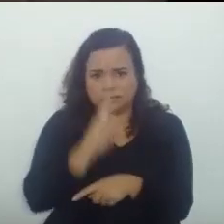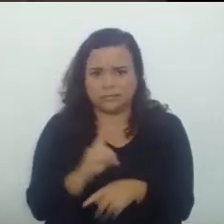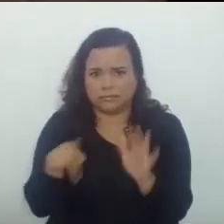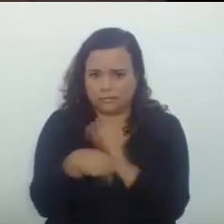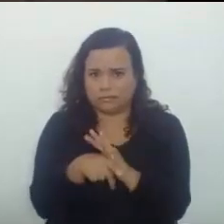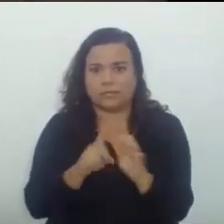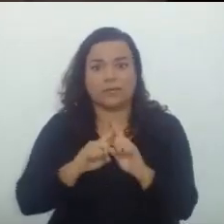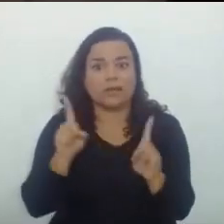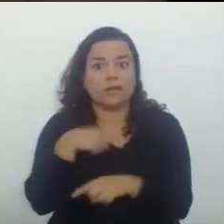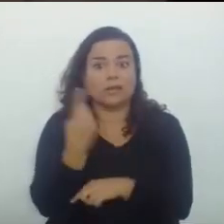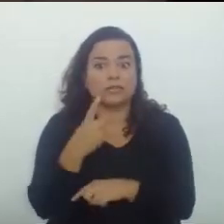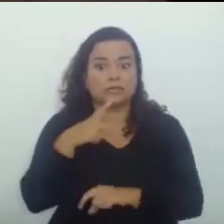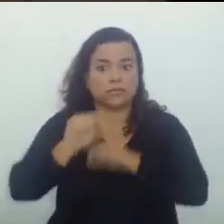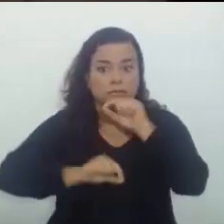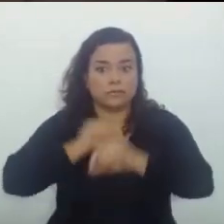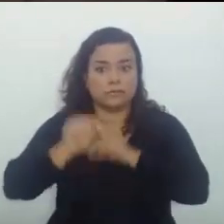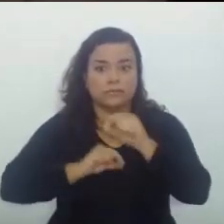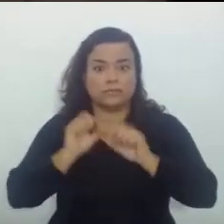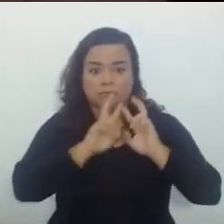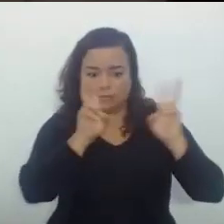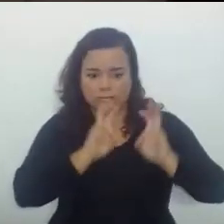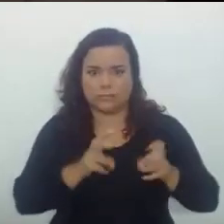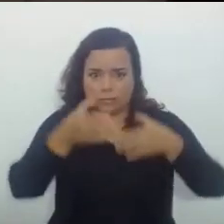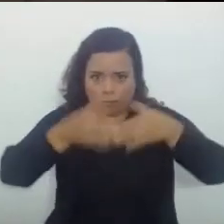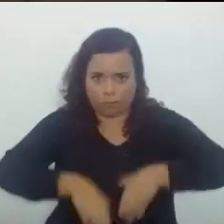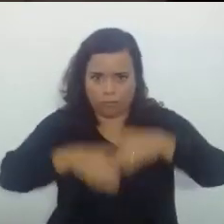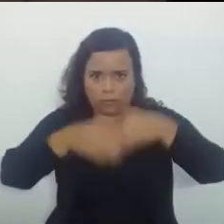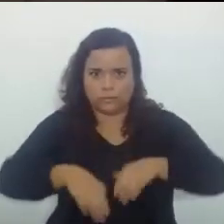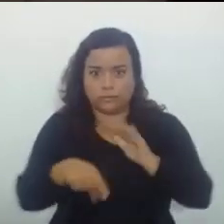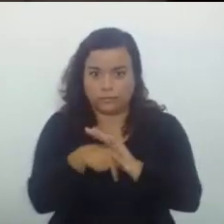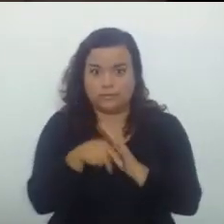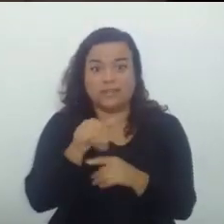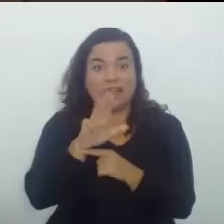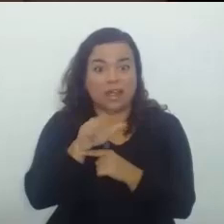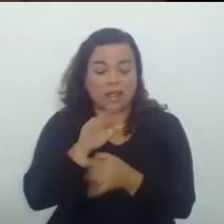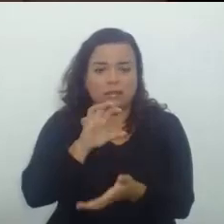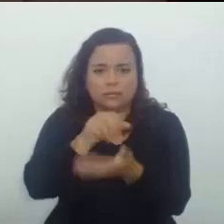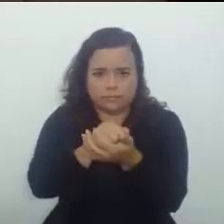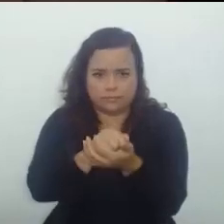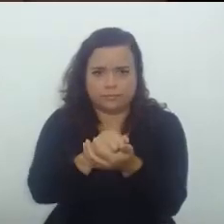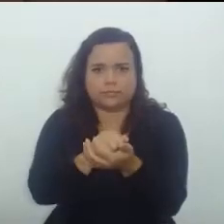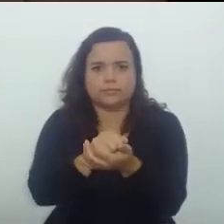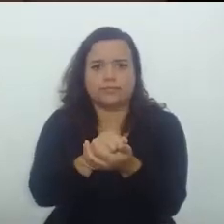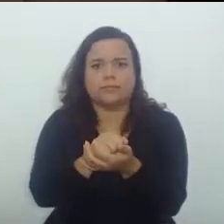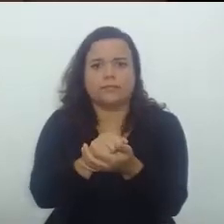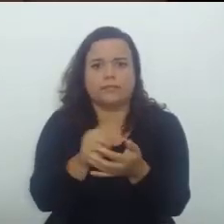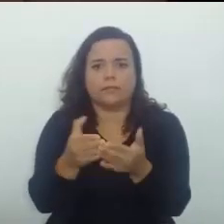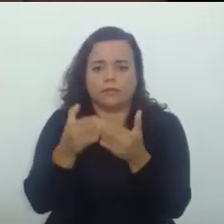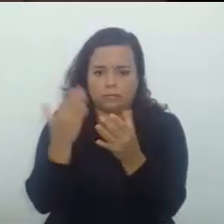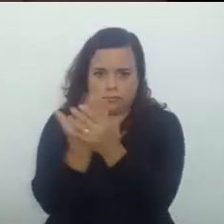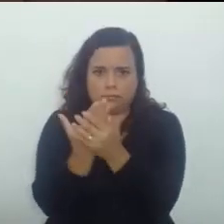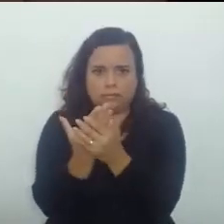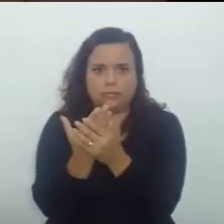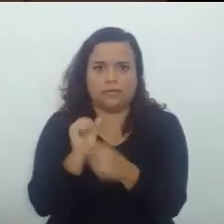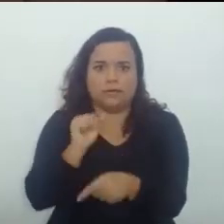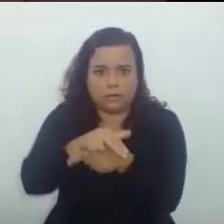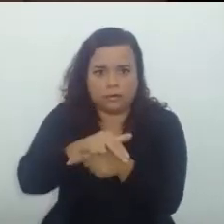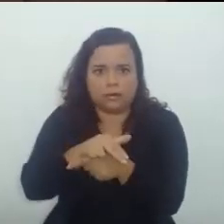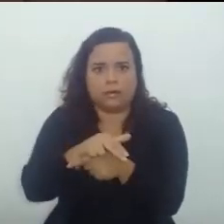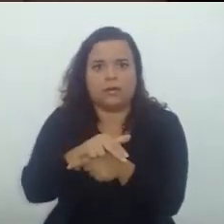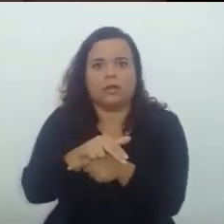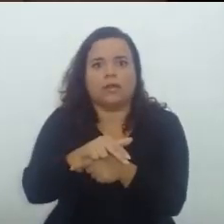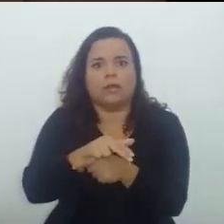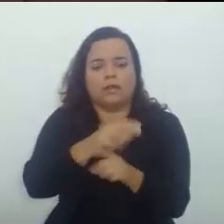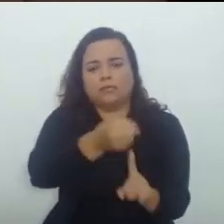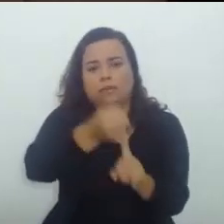o que nós temos É em termos De concurso público Quem obtém Eliminar Para ingressar Para ser nomeado Ou para cursar